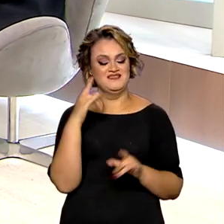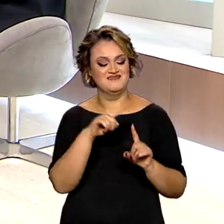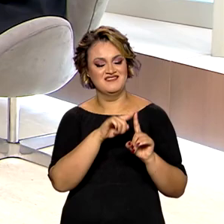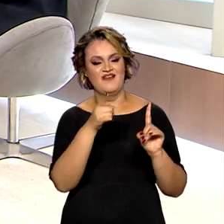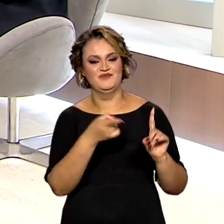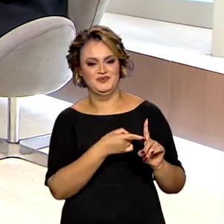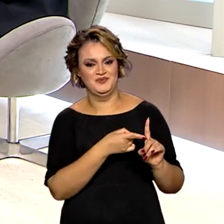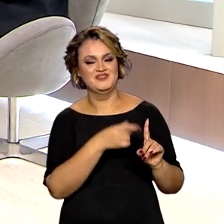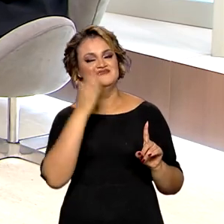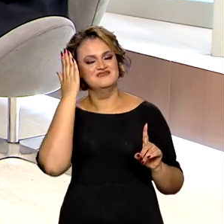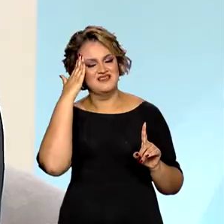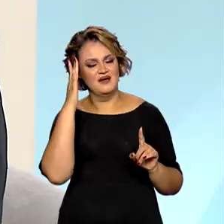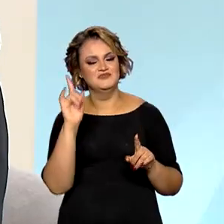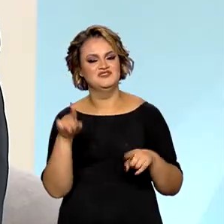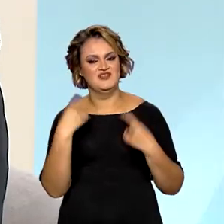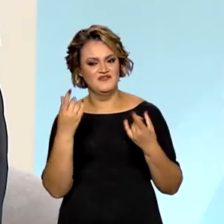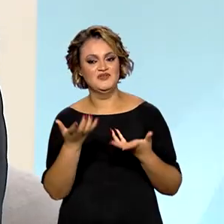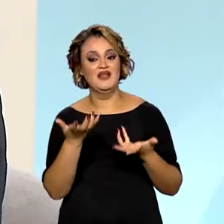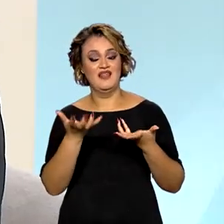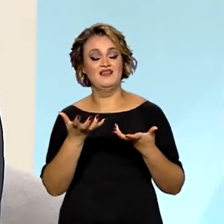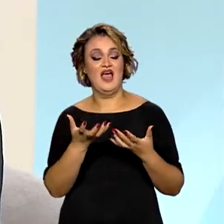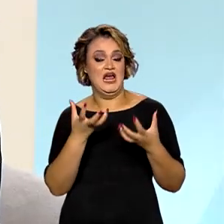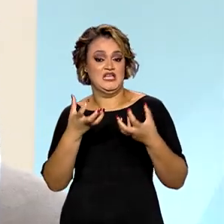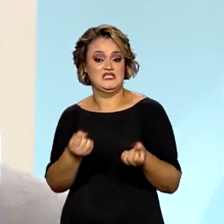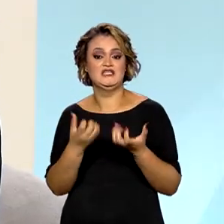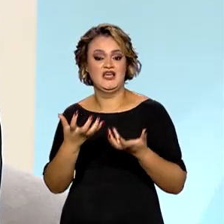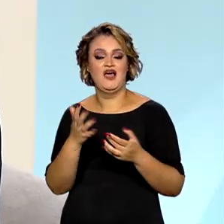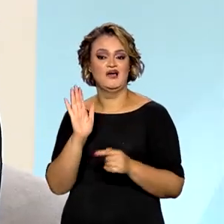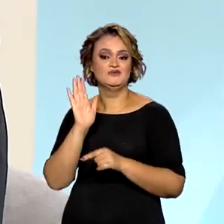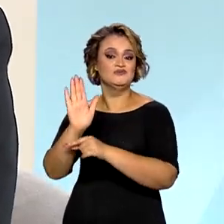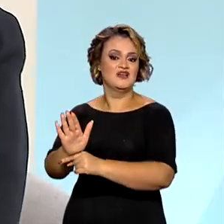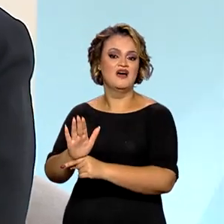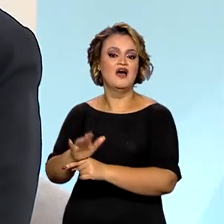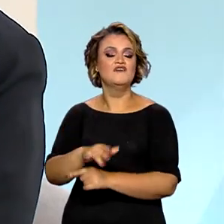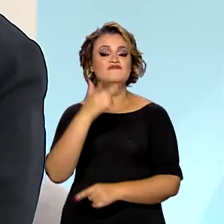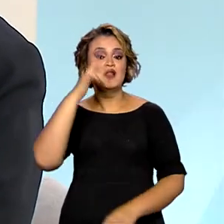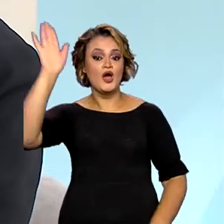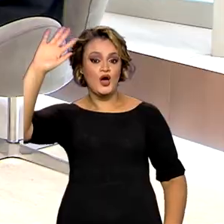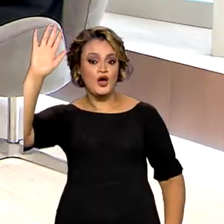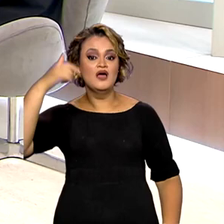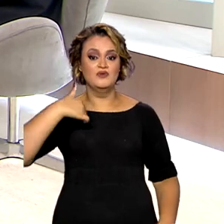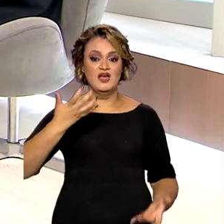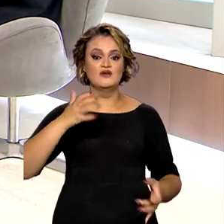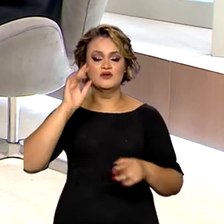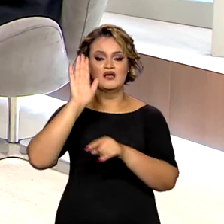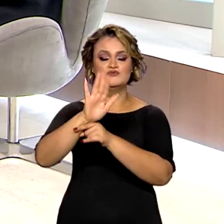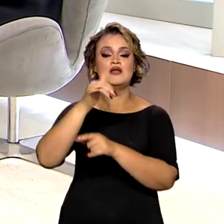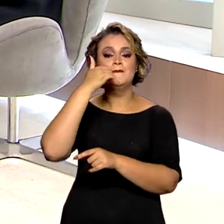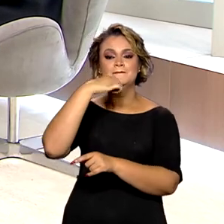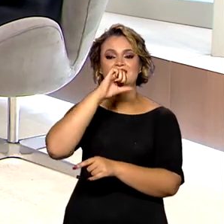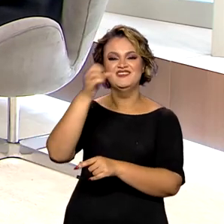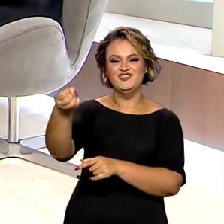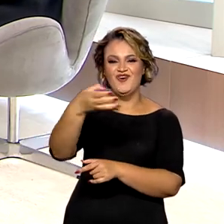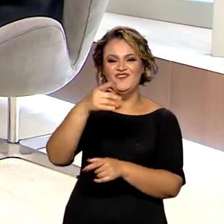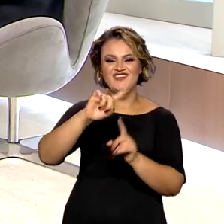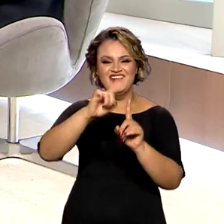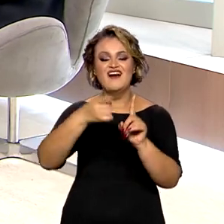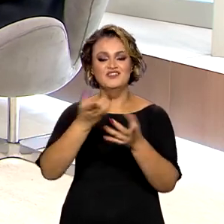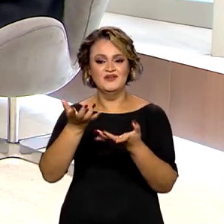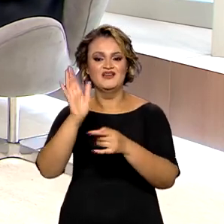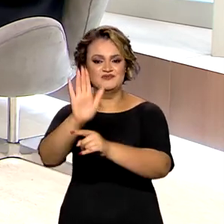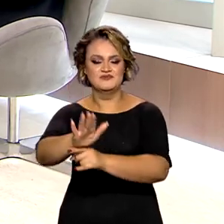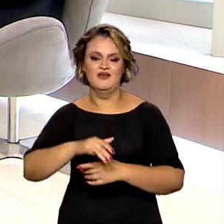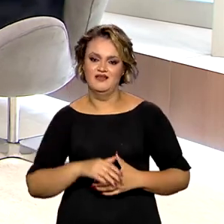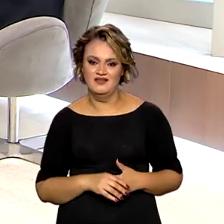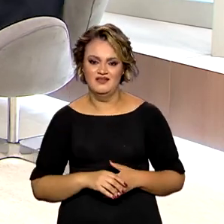elas já sabem dos desafios, então elas se disponibilizam para o nosso programa e falam, Oi, eu quero ser uma mãe voluntária, estou à disposição, o eu faço?